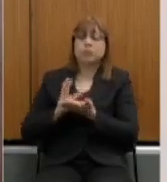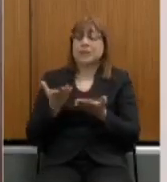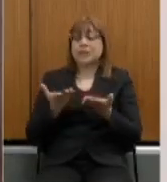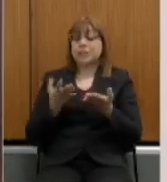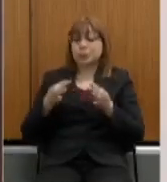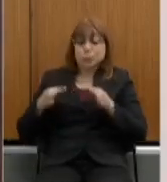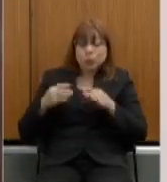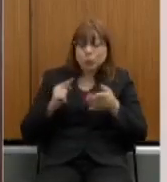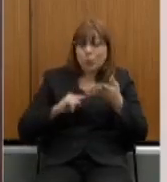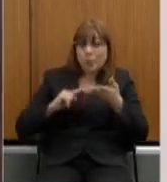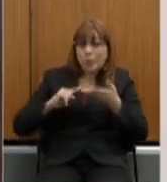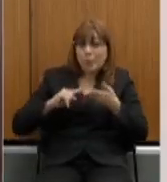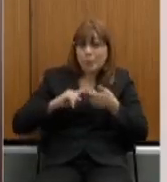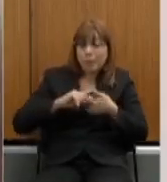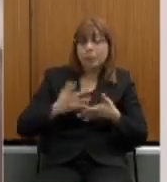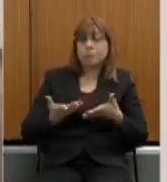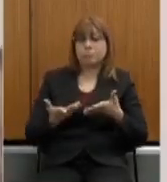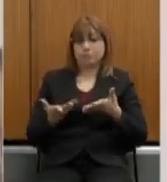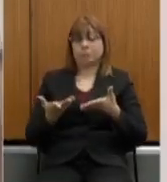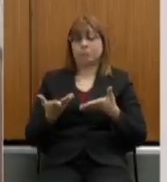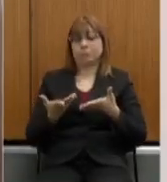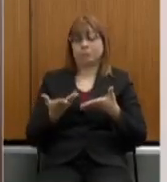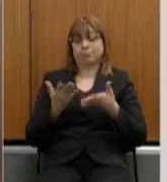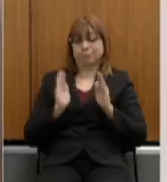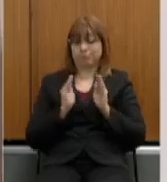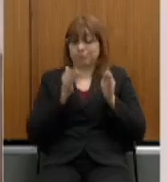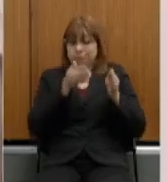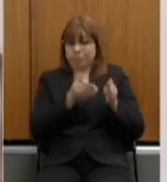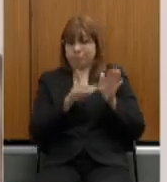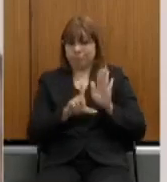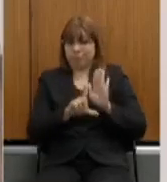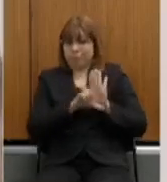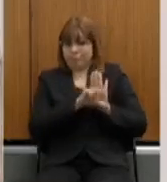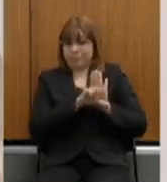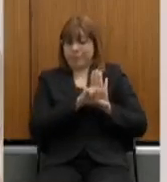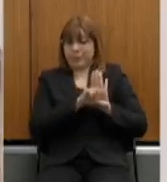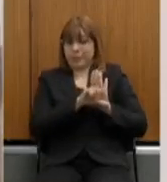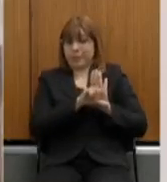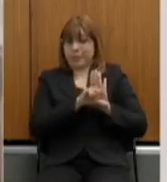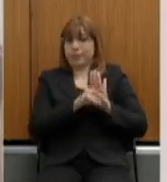todos esses estavam relegados a uma lei complementar da Câmara Federal.